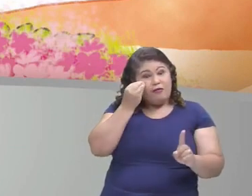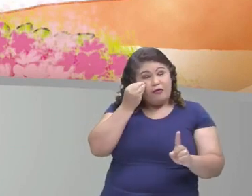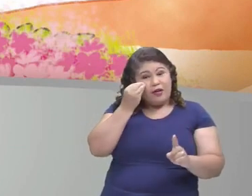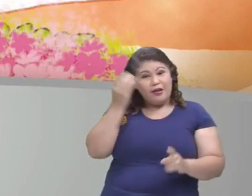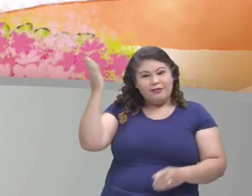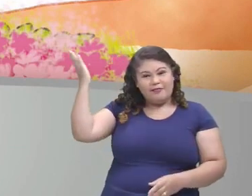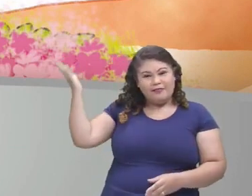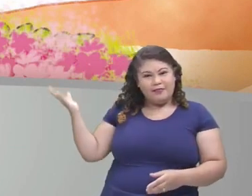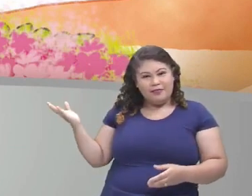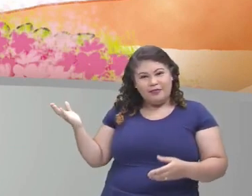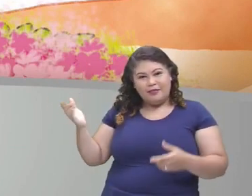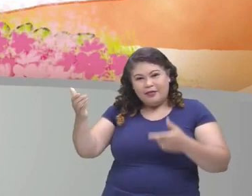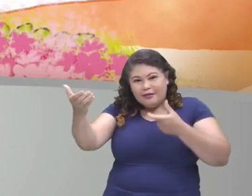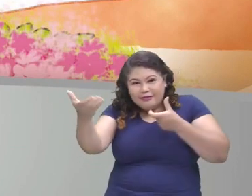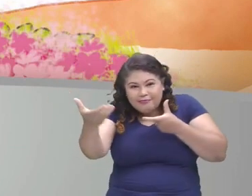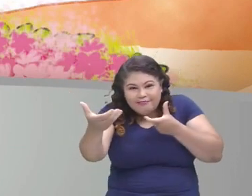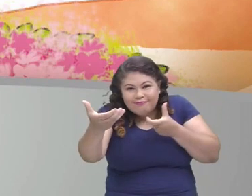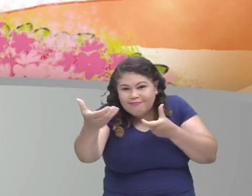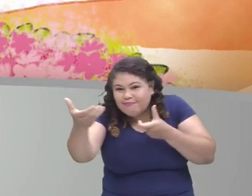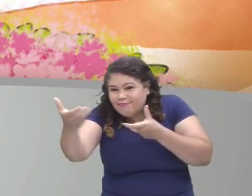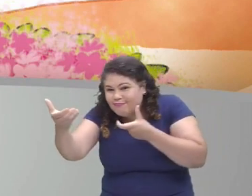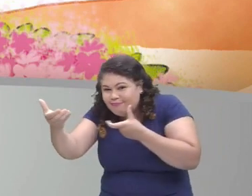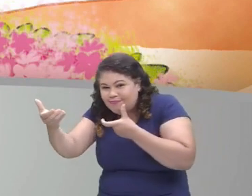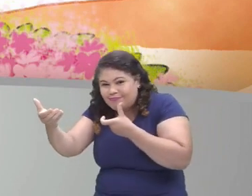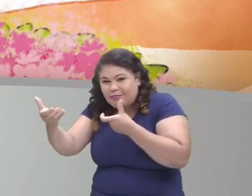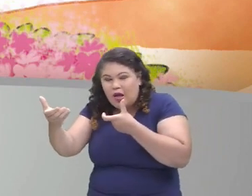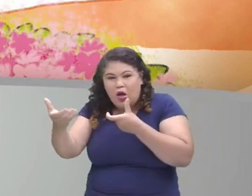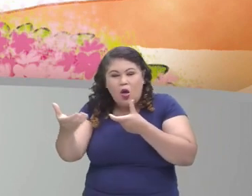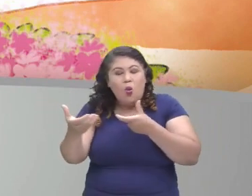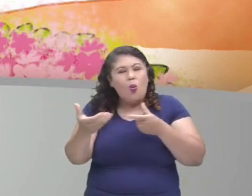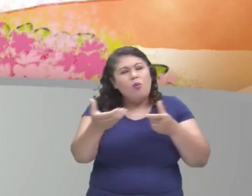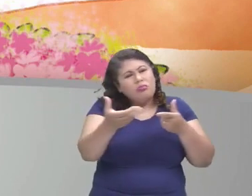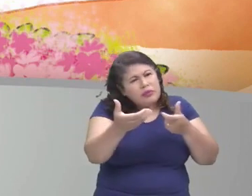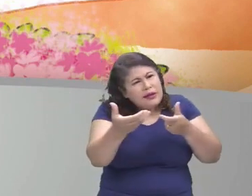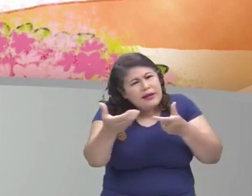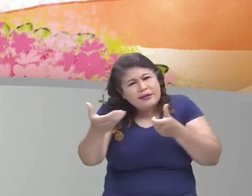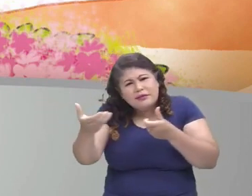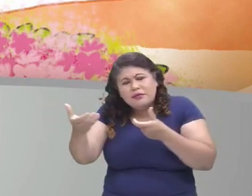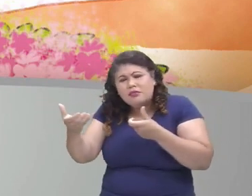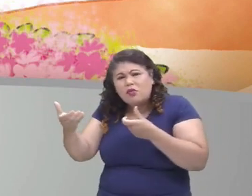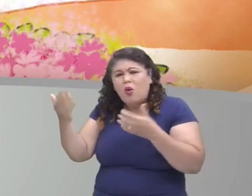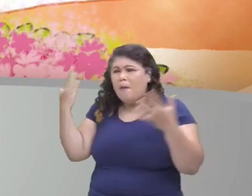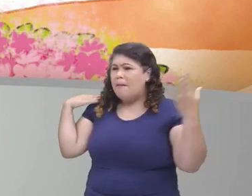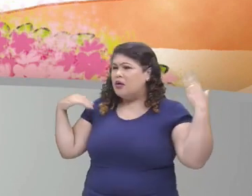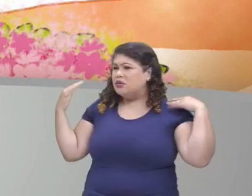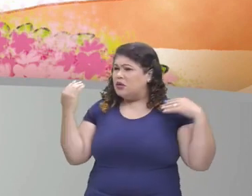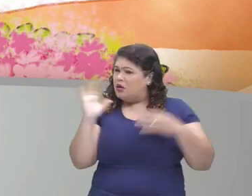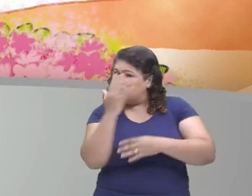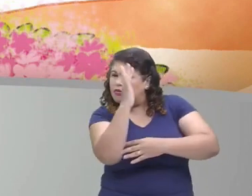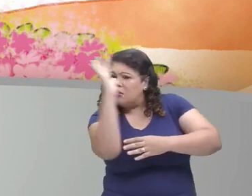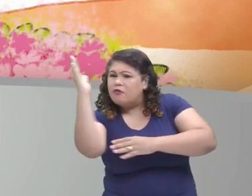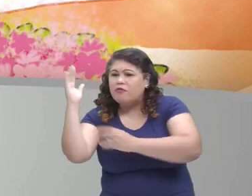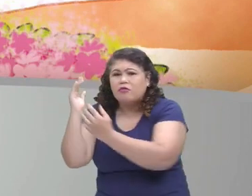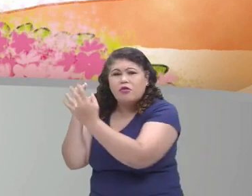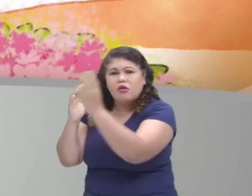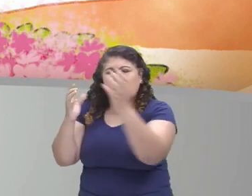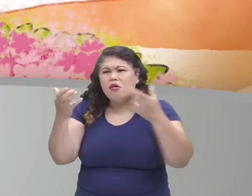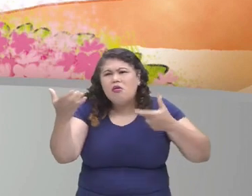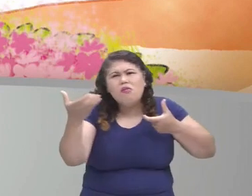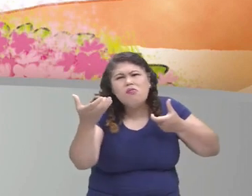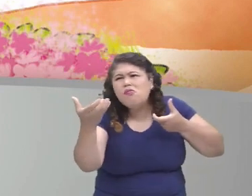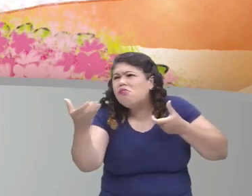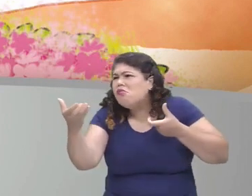O caçador. Um caçador que estava passando por perto e escutou a